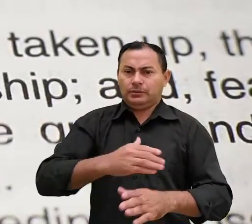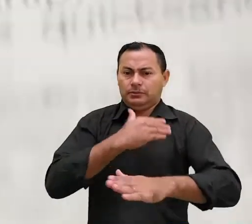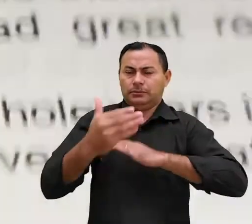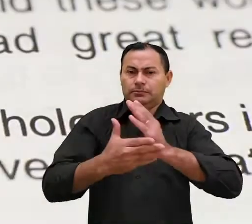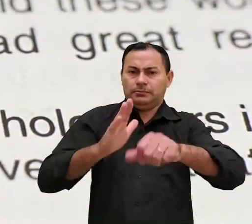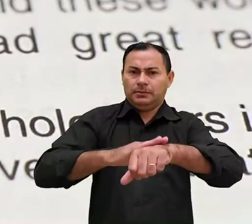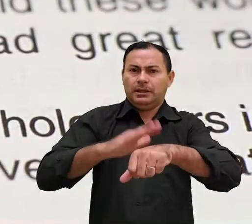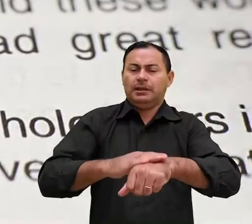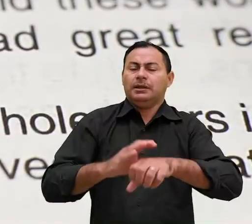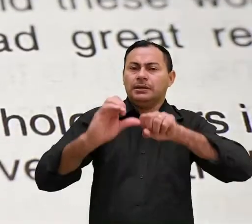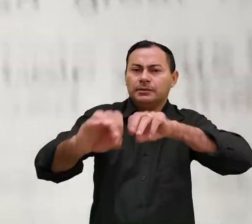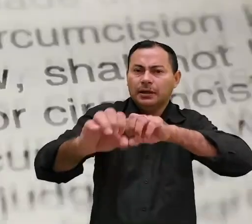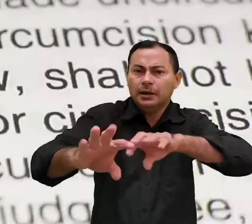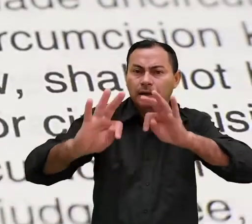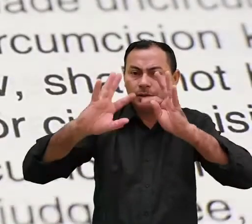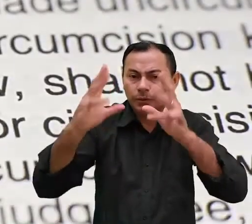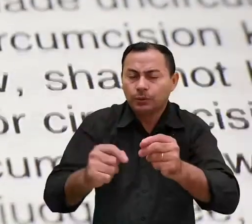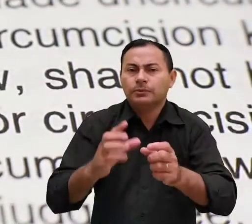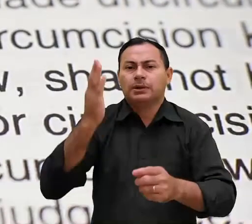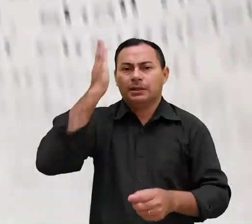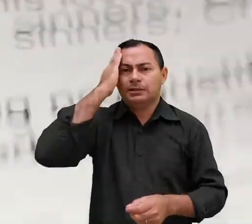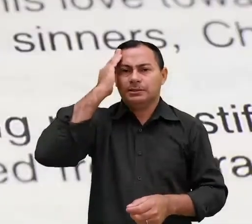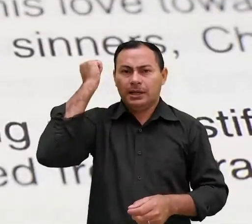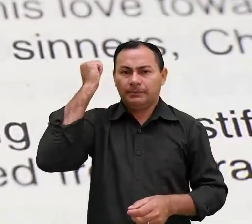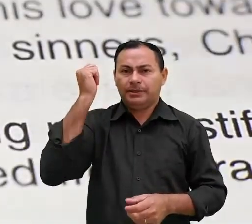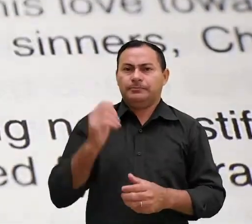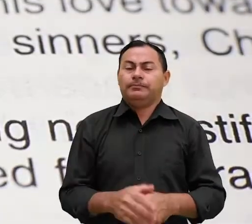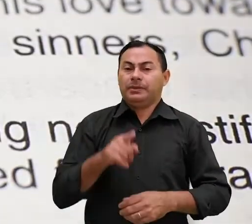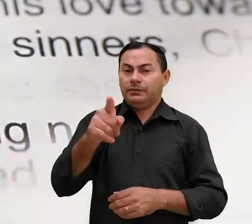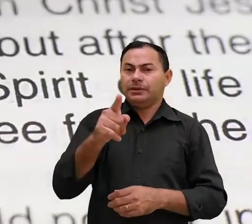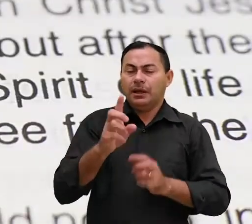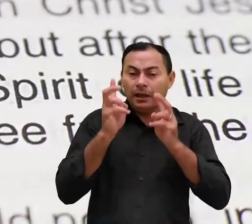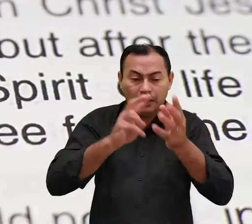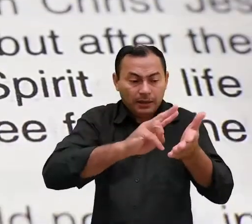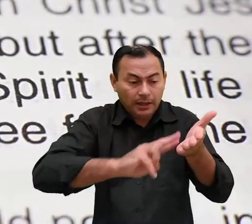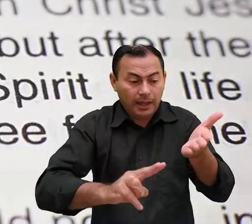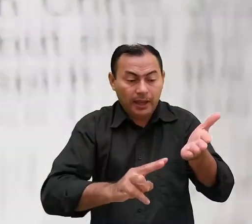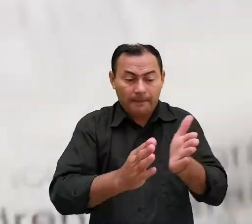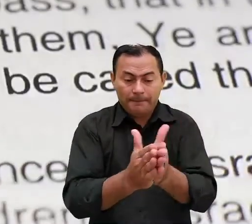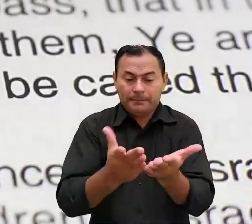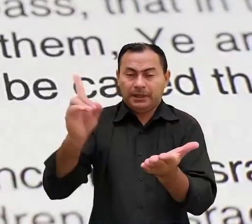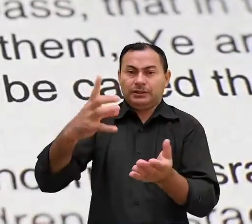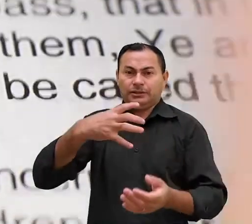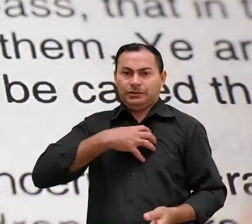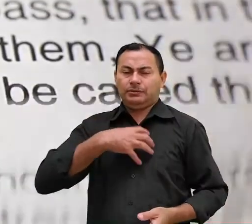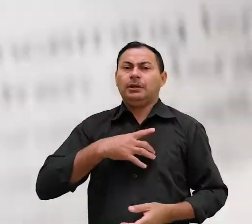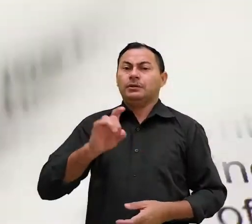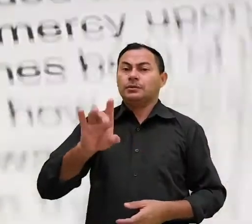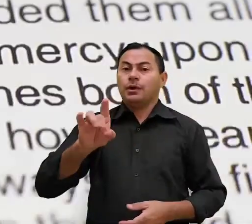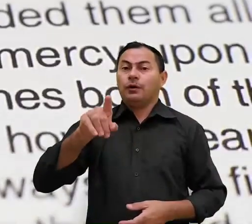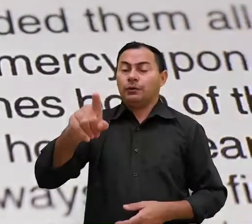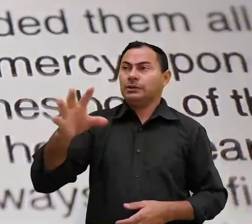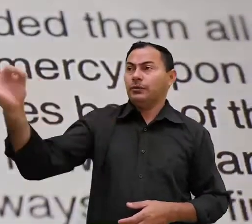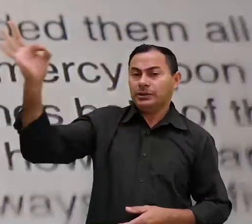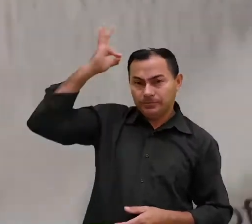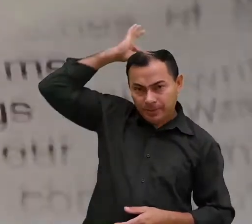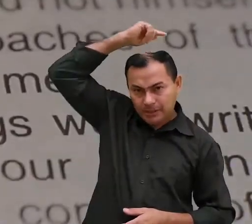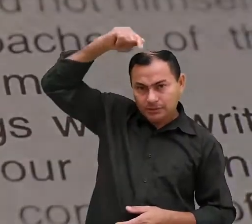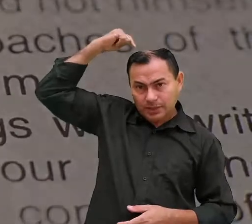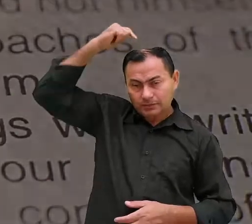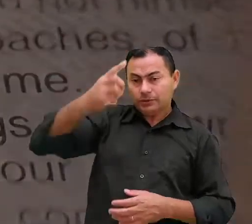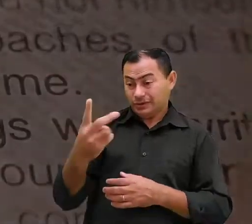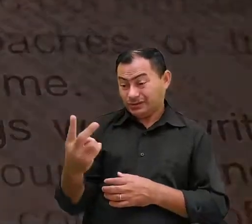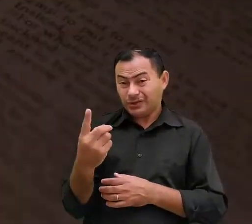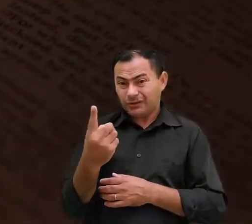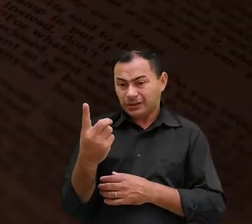durante todo aquele tempo e lhe ensinou tudo o que ele sabe se você ler a Bíblia desta forma só você e o Espírito